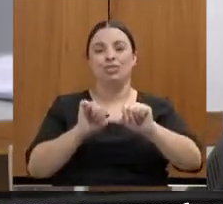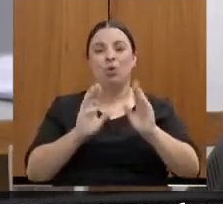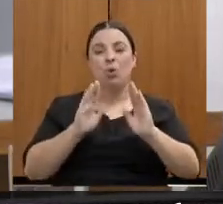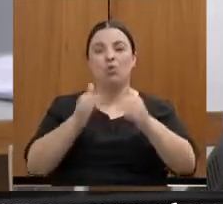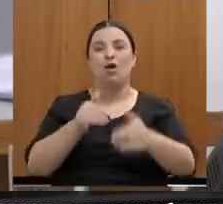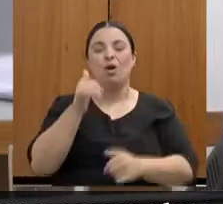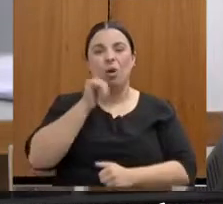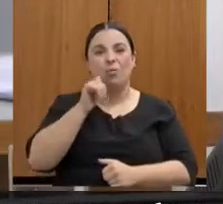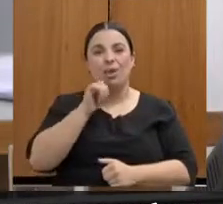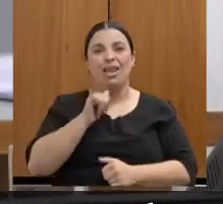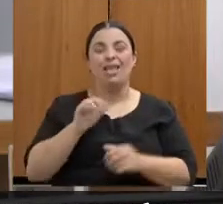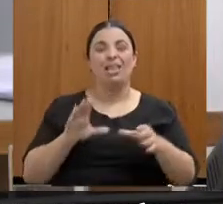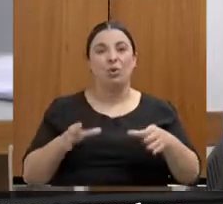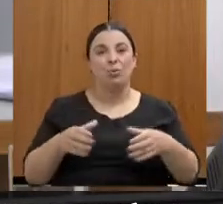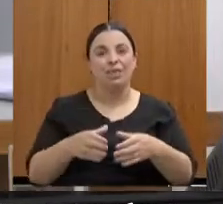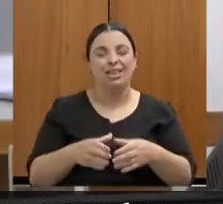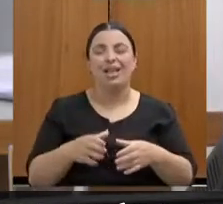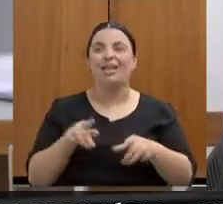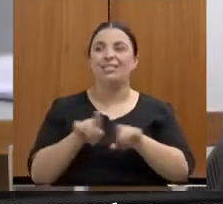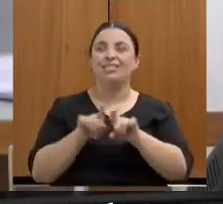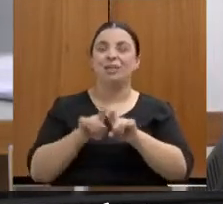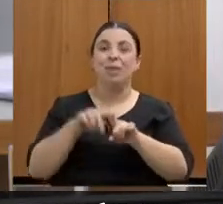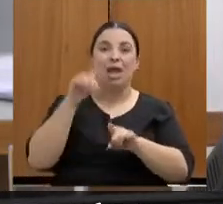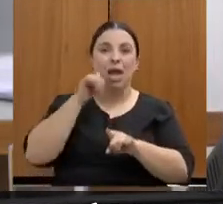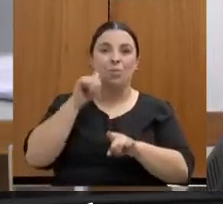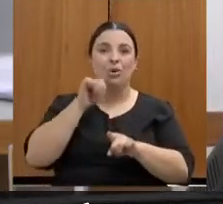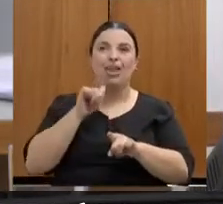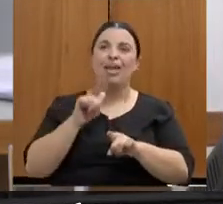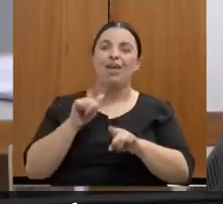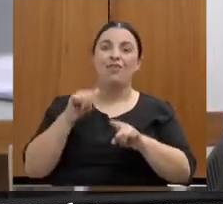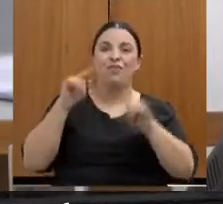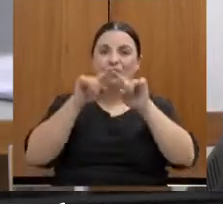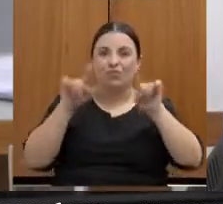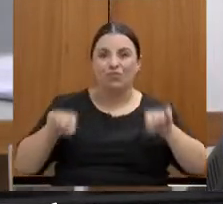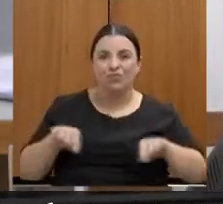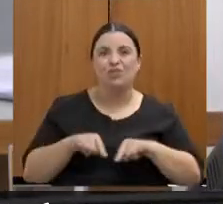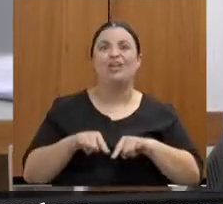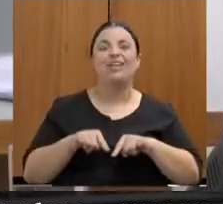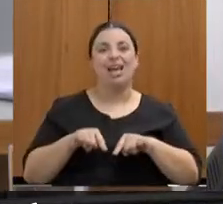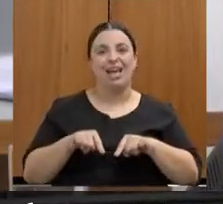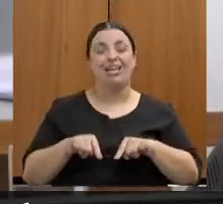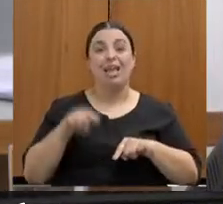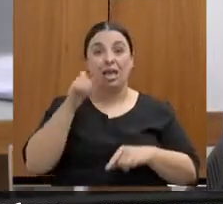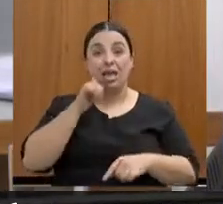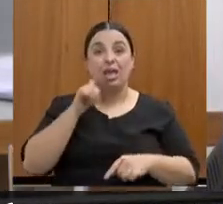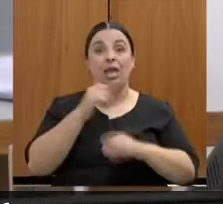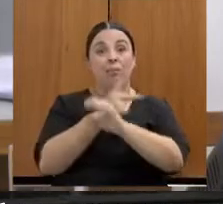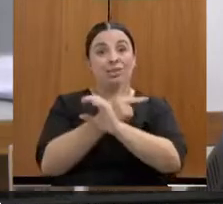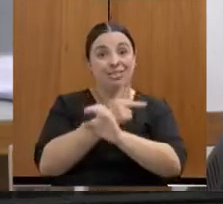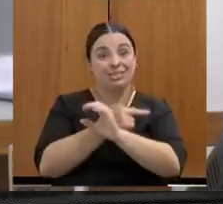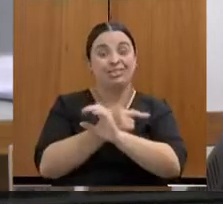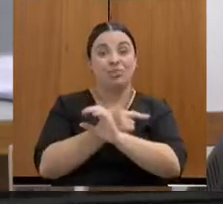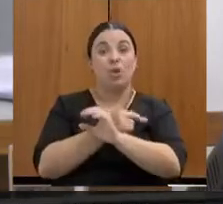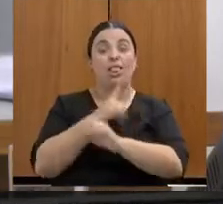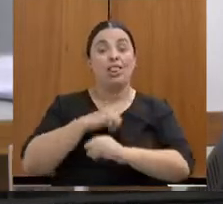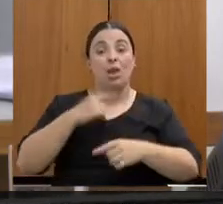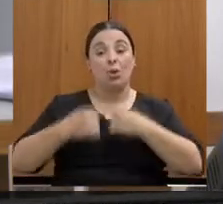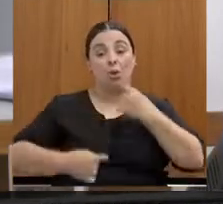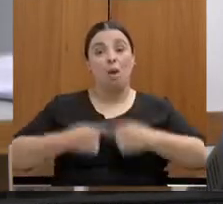da comunidade, em relação à mulher servidora, que a Polícia Civil tenha uma política